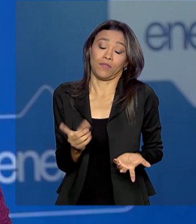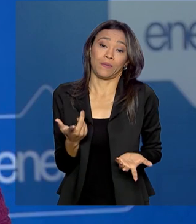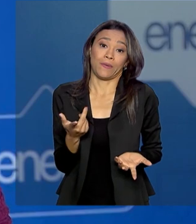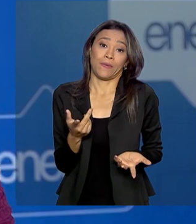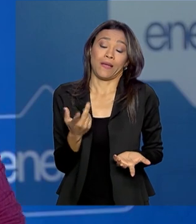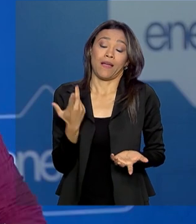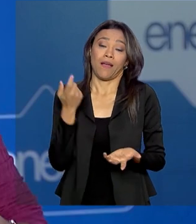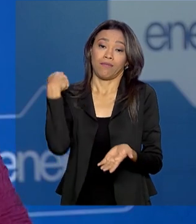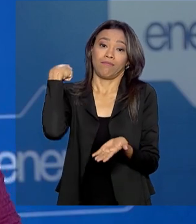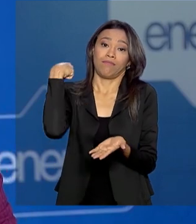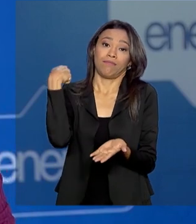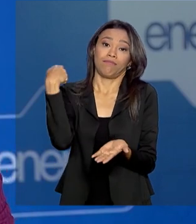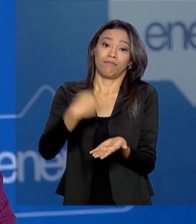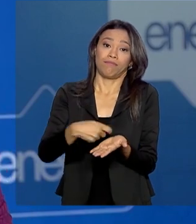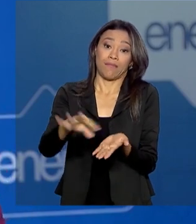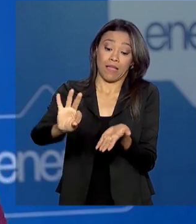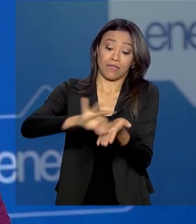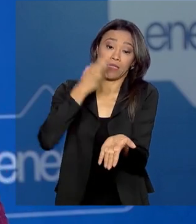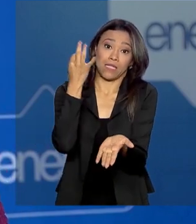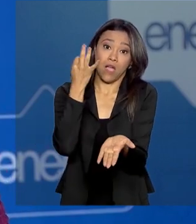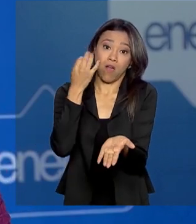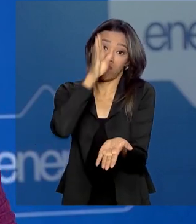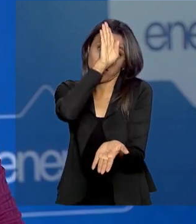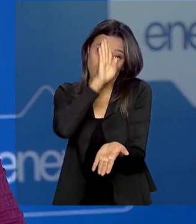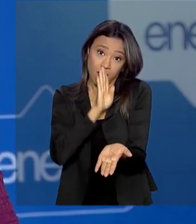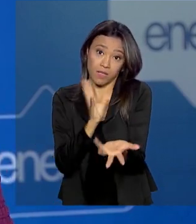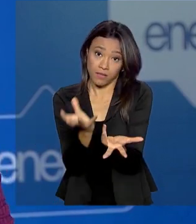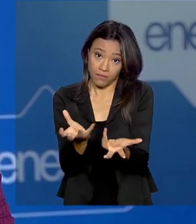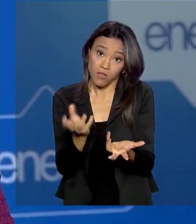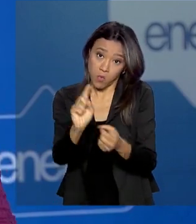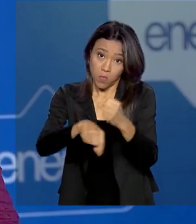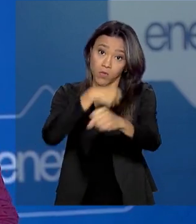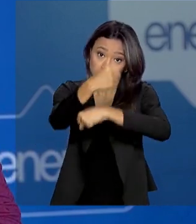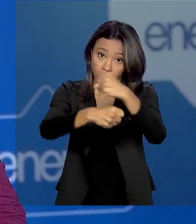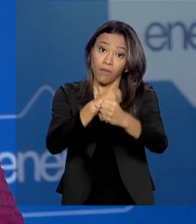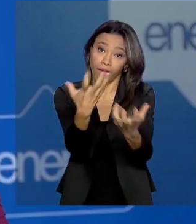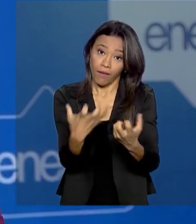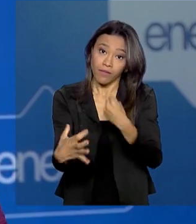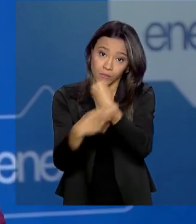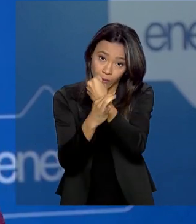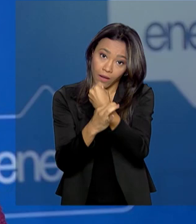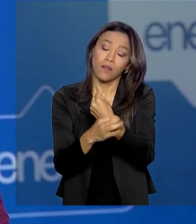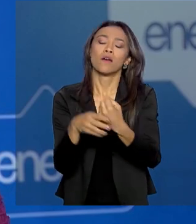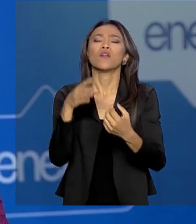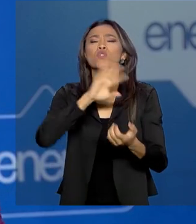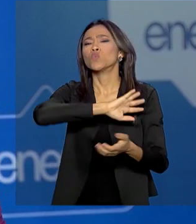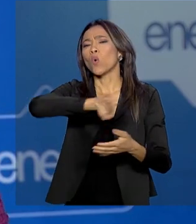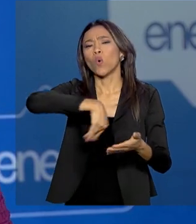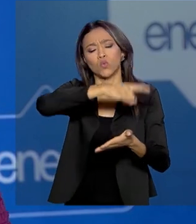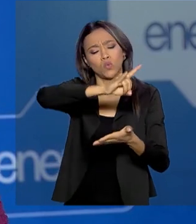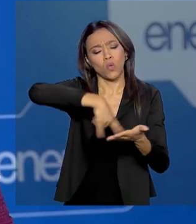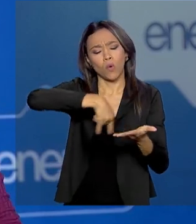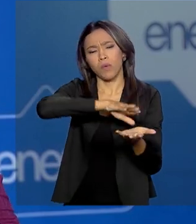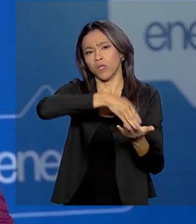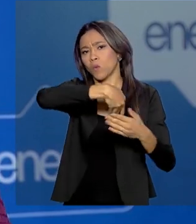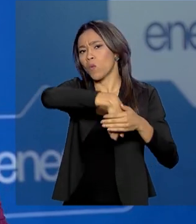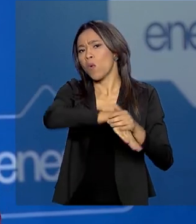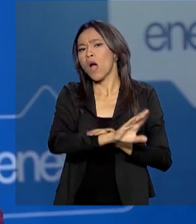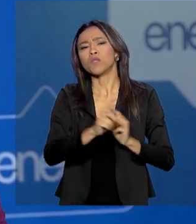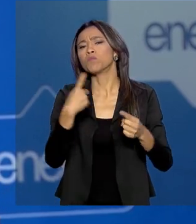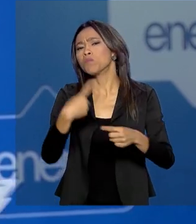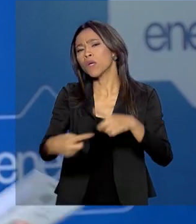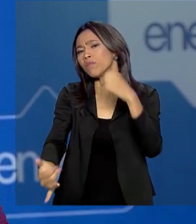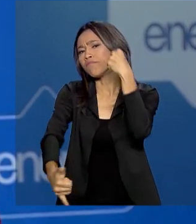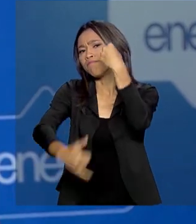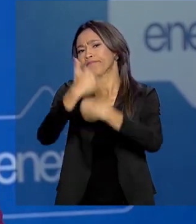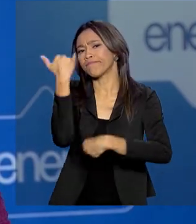de inscrição. Quer garantir essa taxa gratuita no ano que vem, guarde todos os documentos que justifiquem a falta